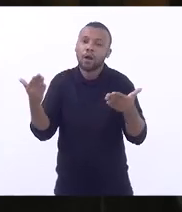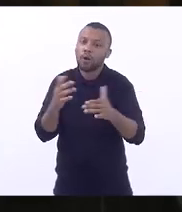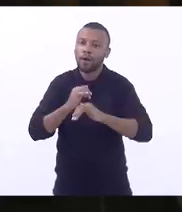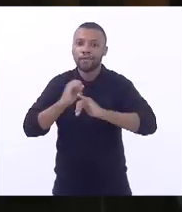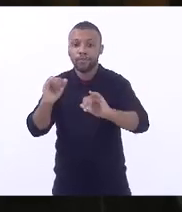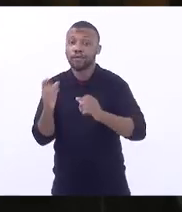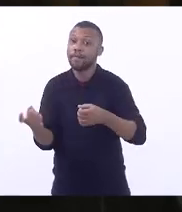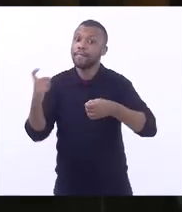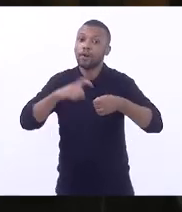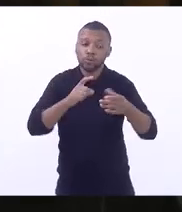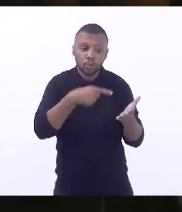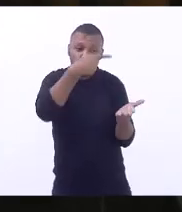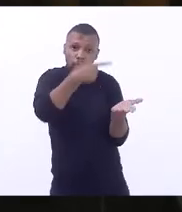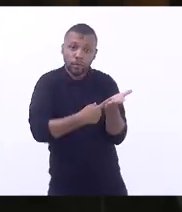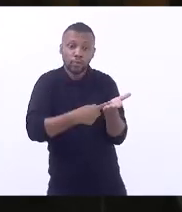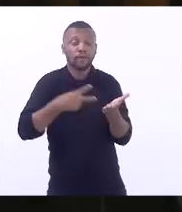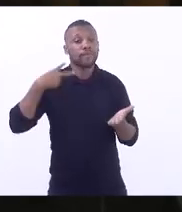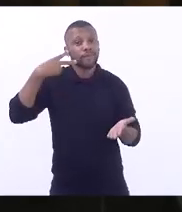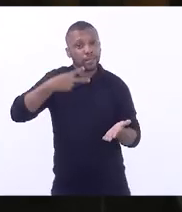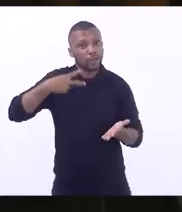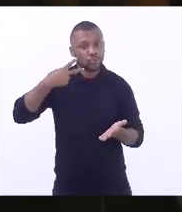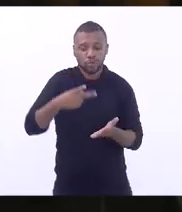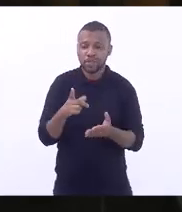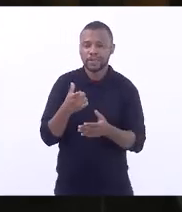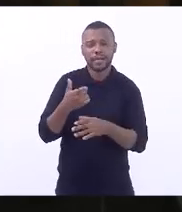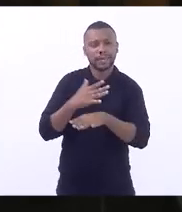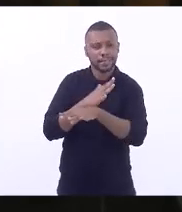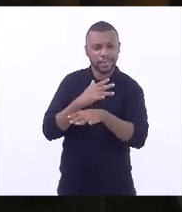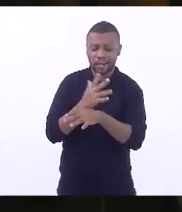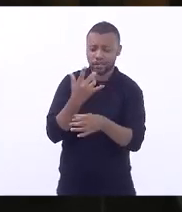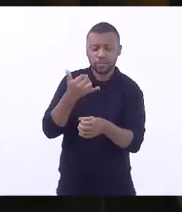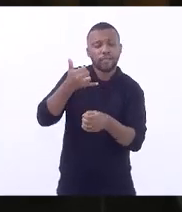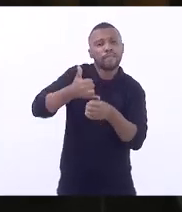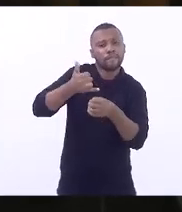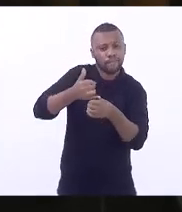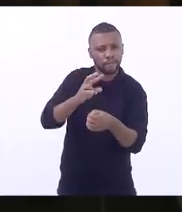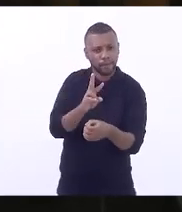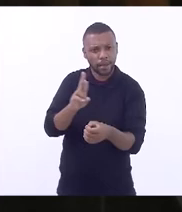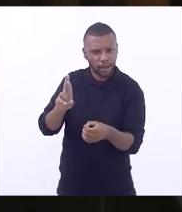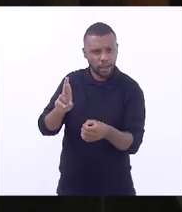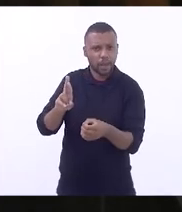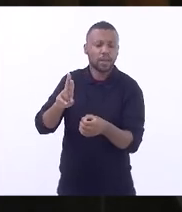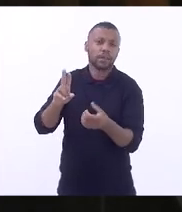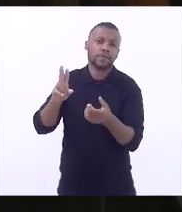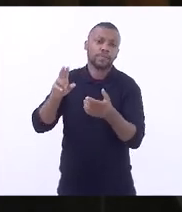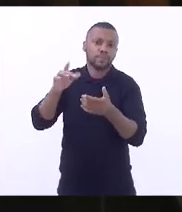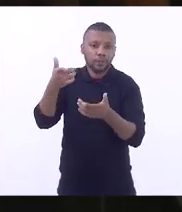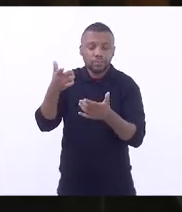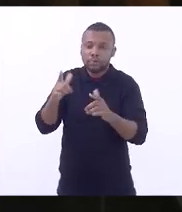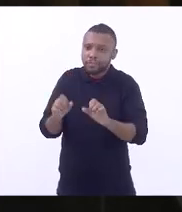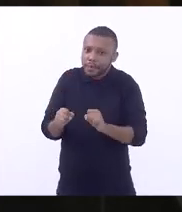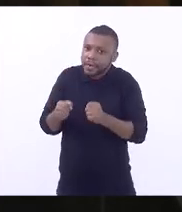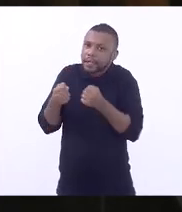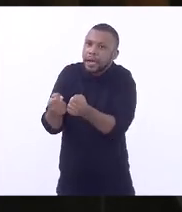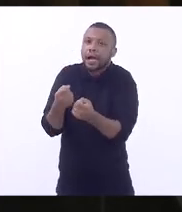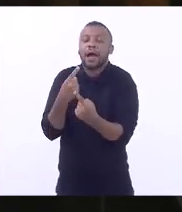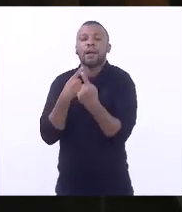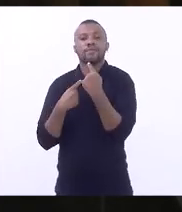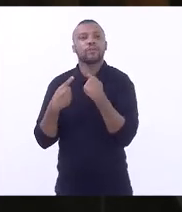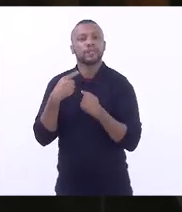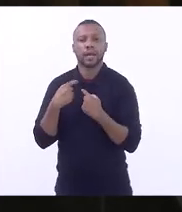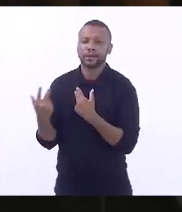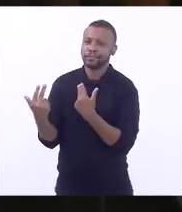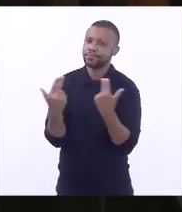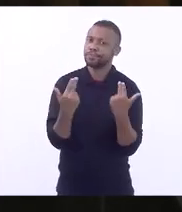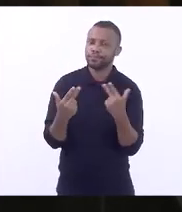compromissos, como vereador de Volta Redonda, com a mesma garra e vontade que me aqui na alerje. Me despeço desse